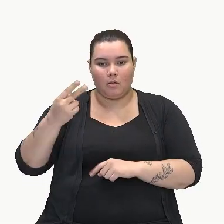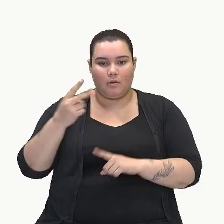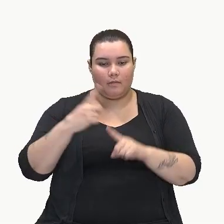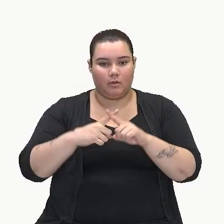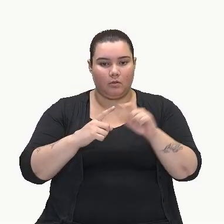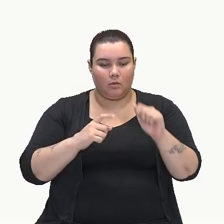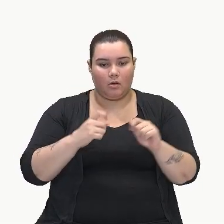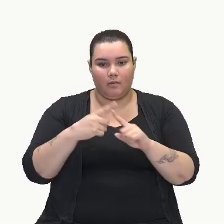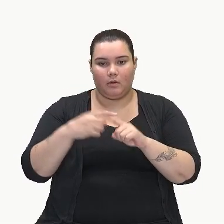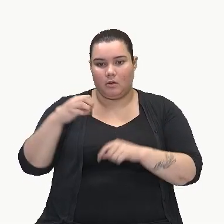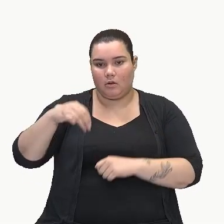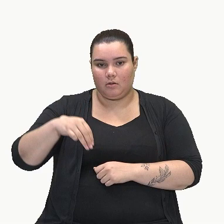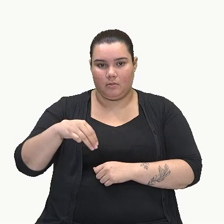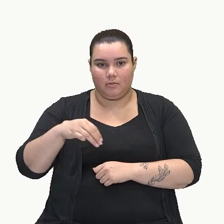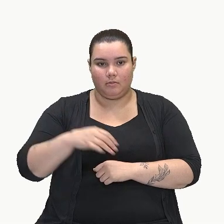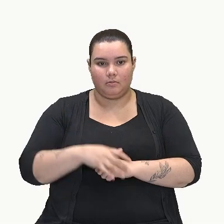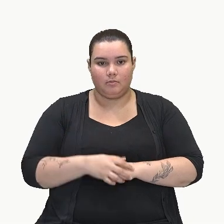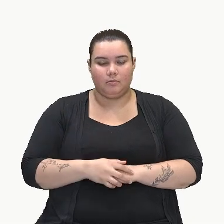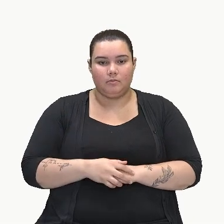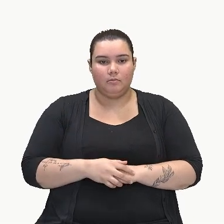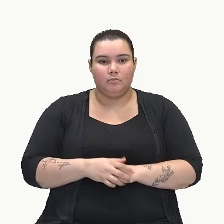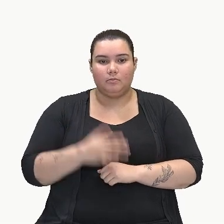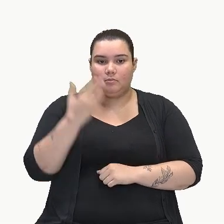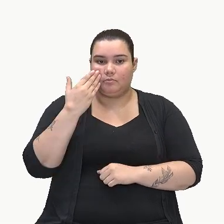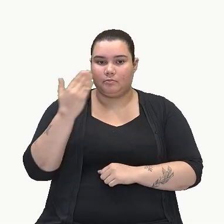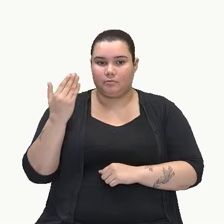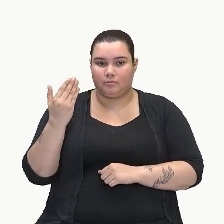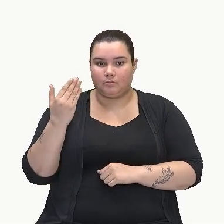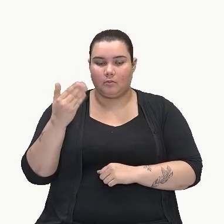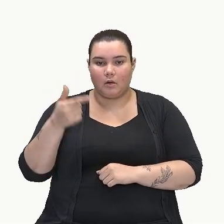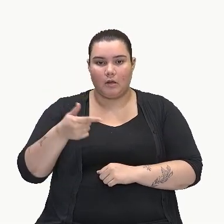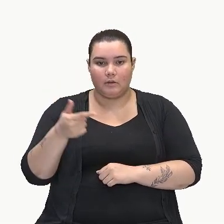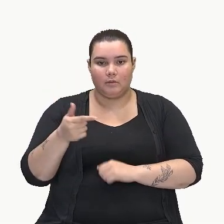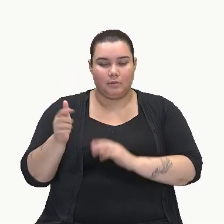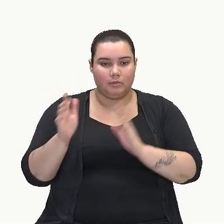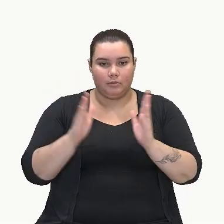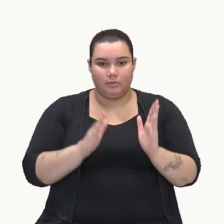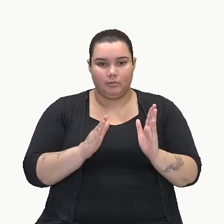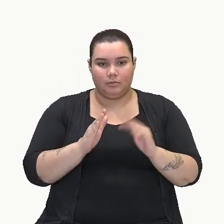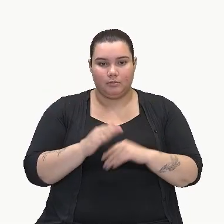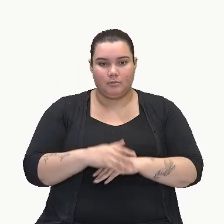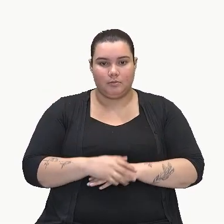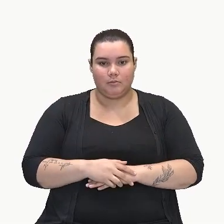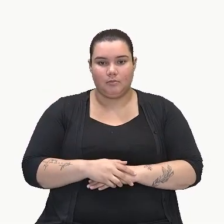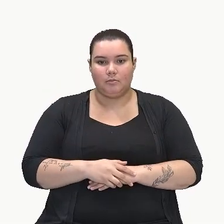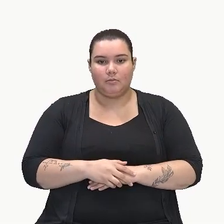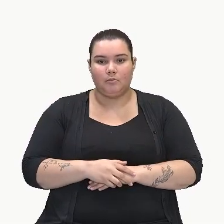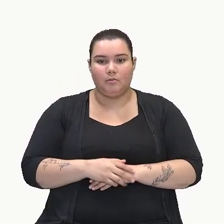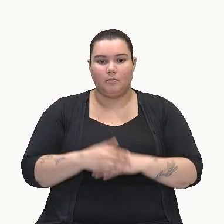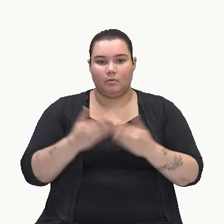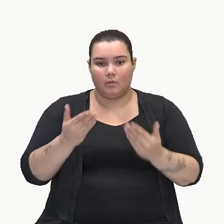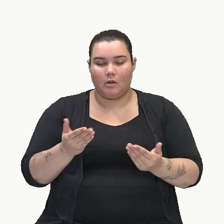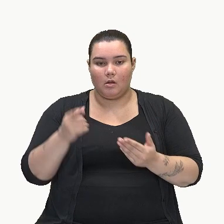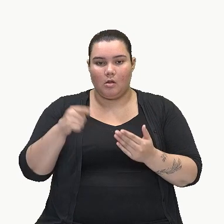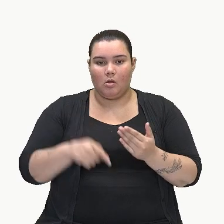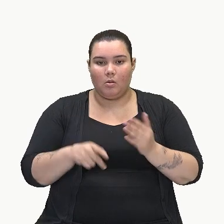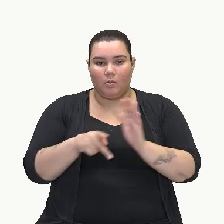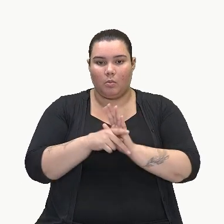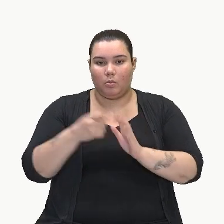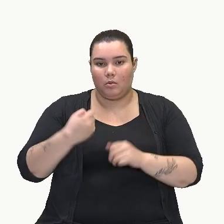ficou sozinho. Aqui a nossa segunda parte, ó. Os coeficientes,